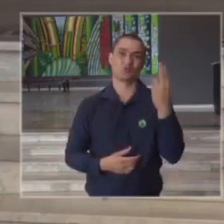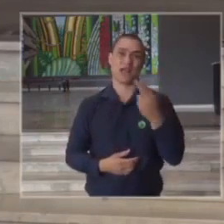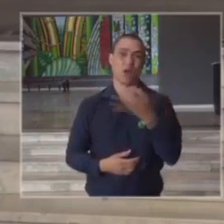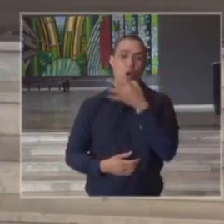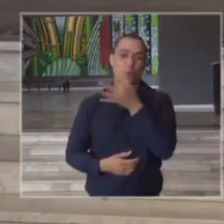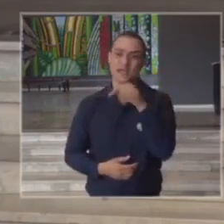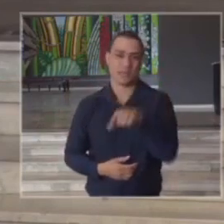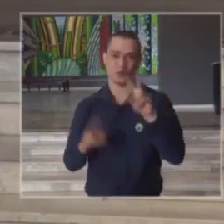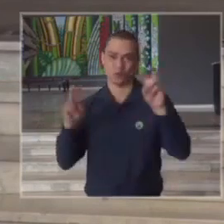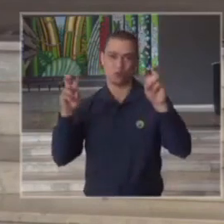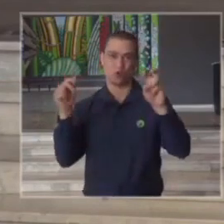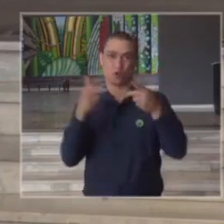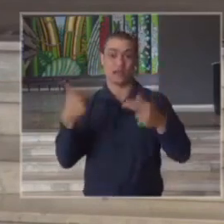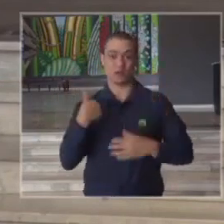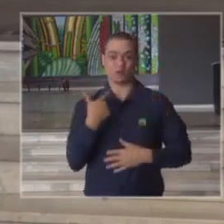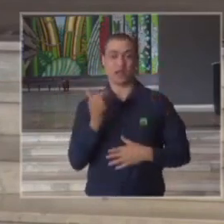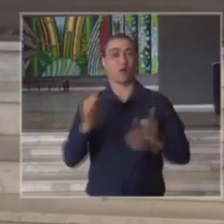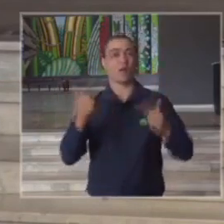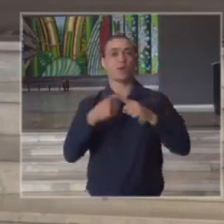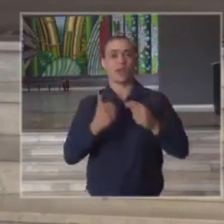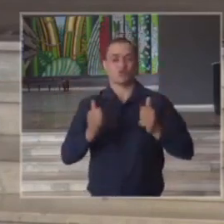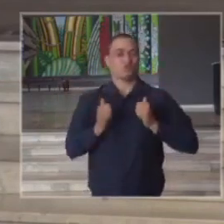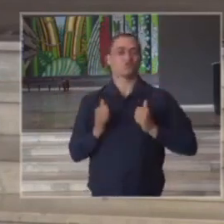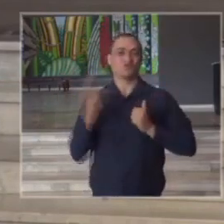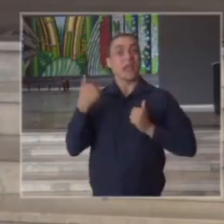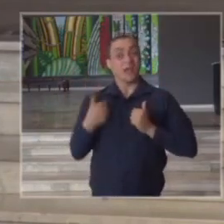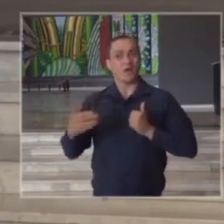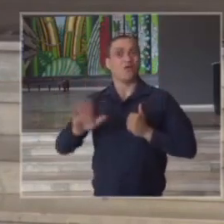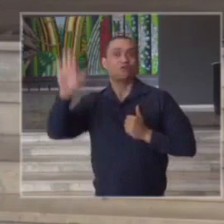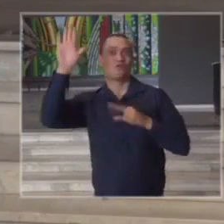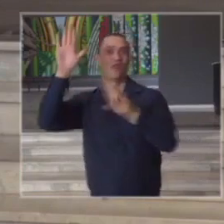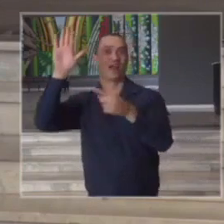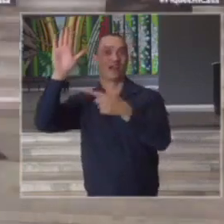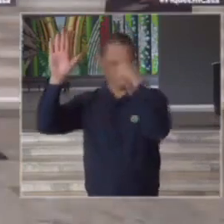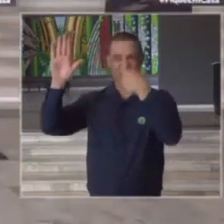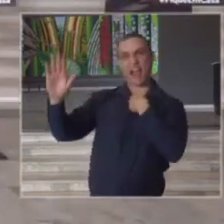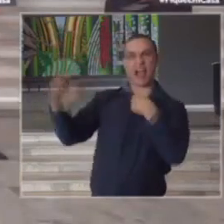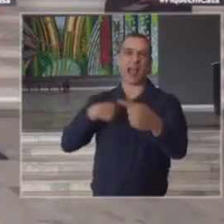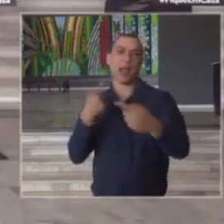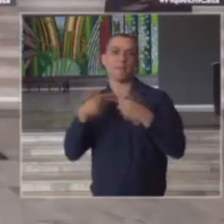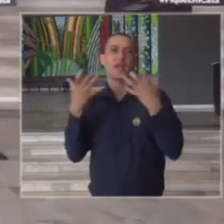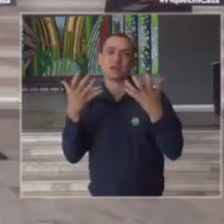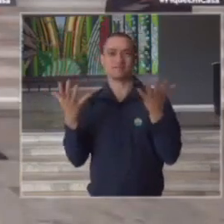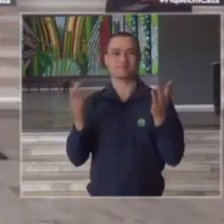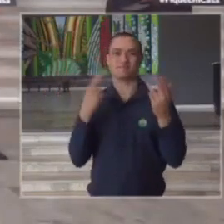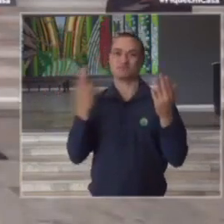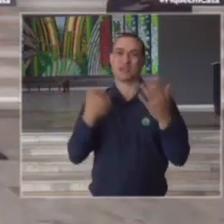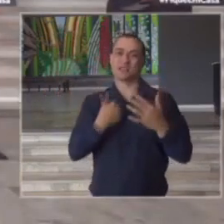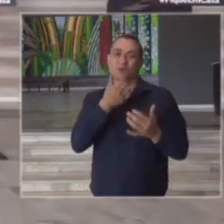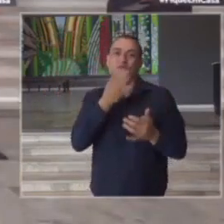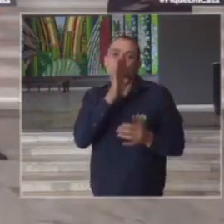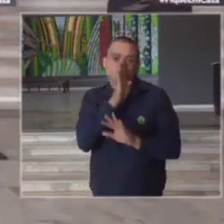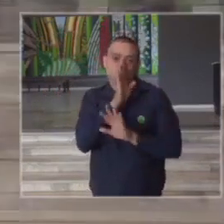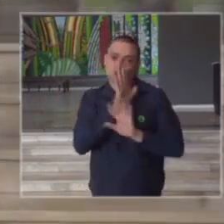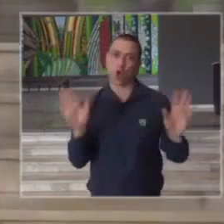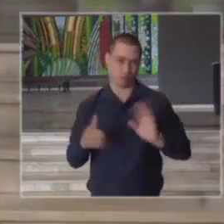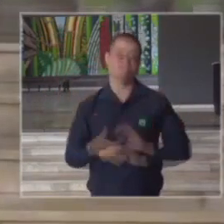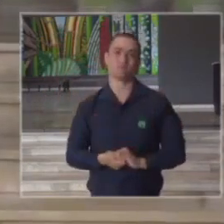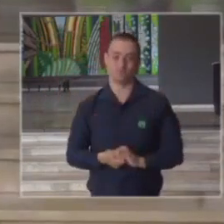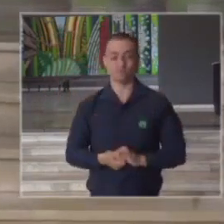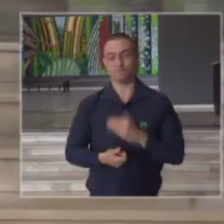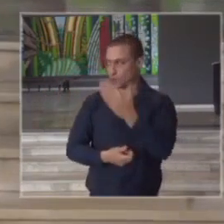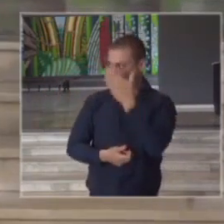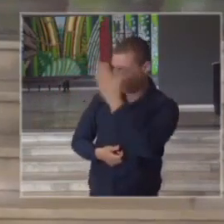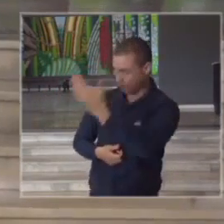opinar sobre algo sobre o qual eu não tenho a isenção suficiente para poder opinar obrigado Bruno Covas Daniela Salerno TV